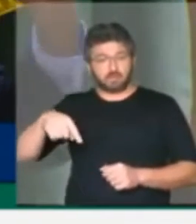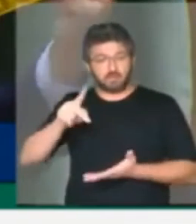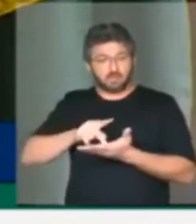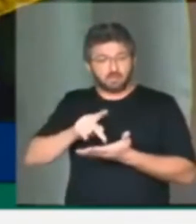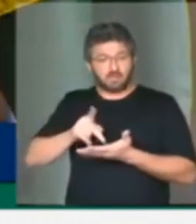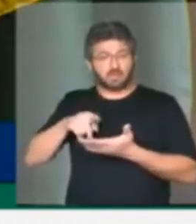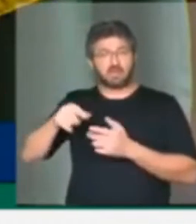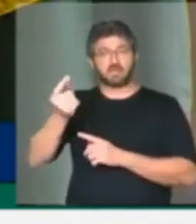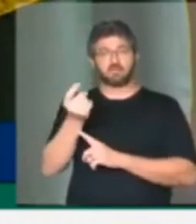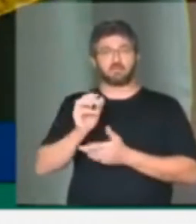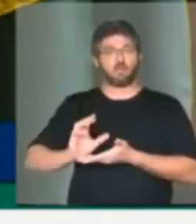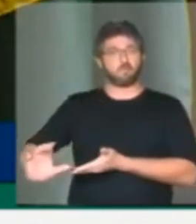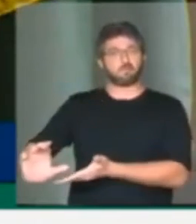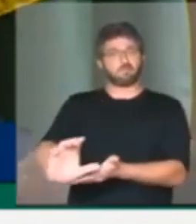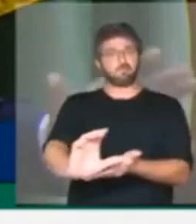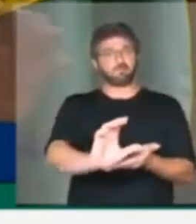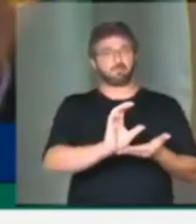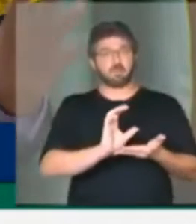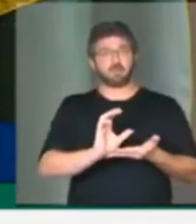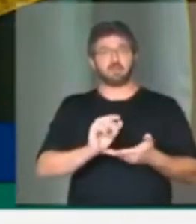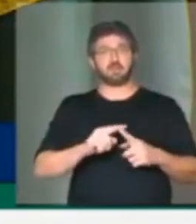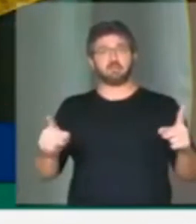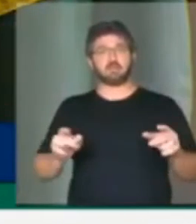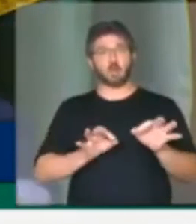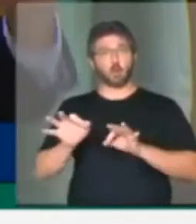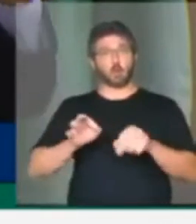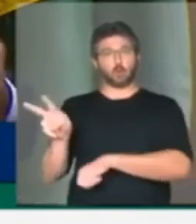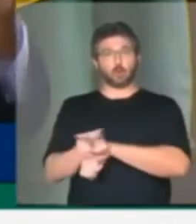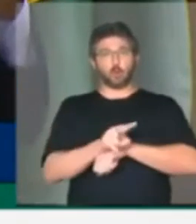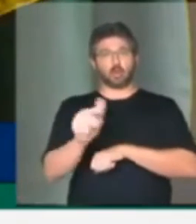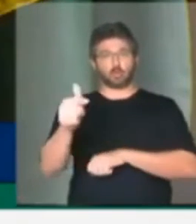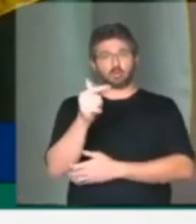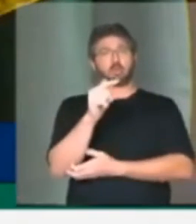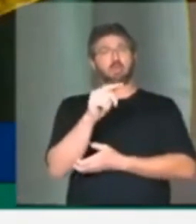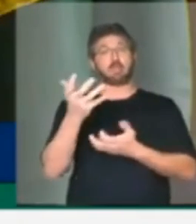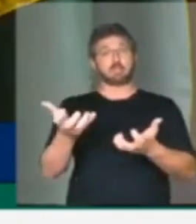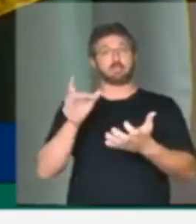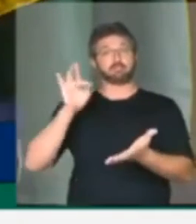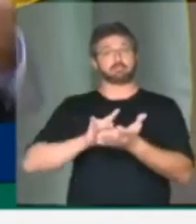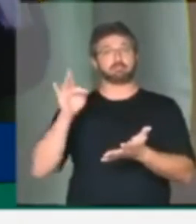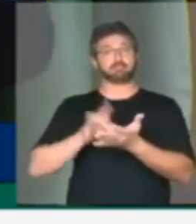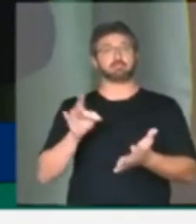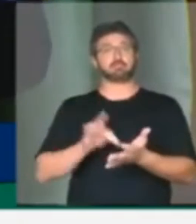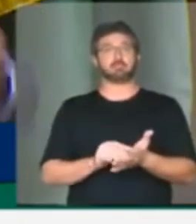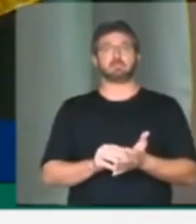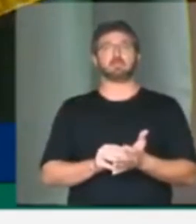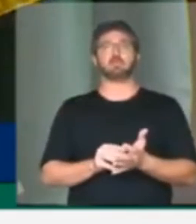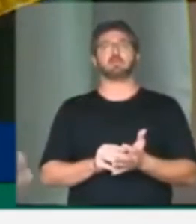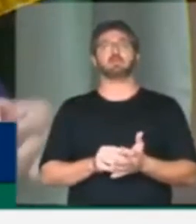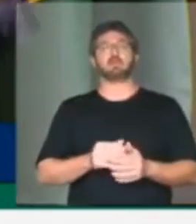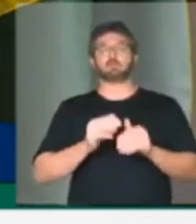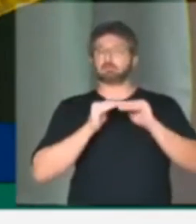uma distribuição de recursos sem nenhum controle. Nós queremos efetivamente colocar para o